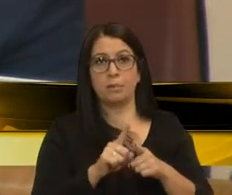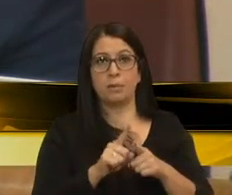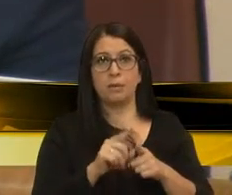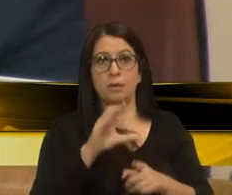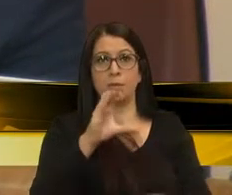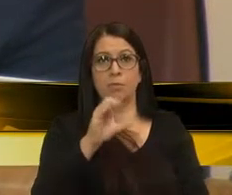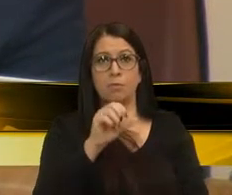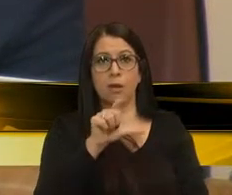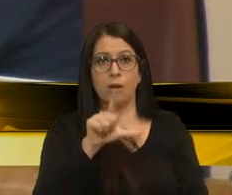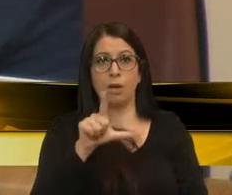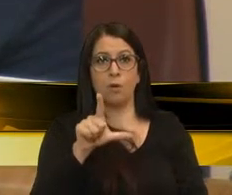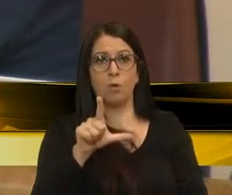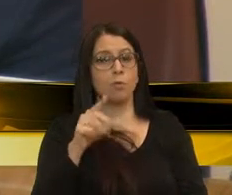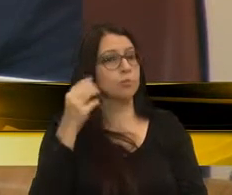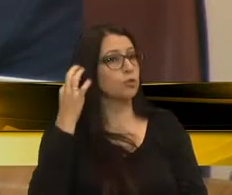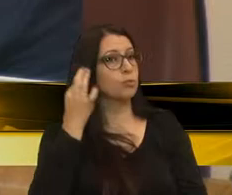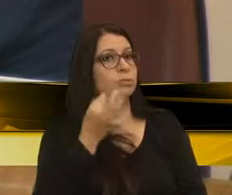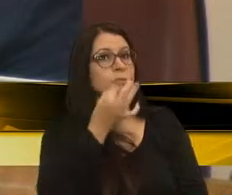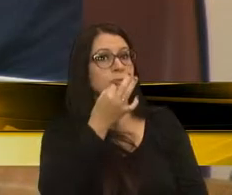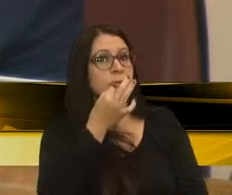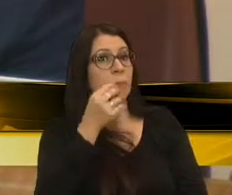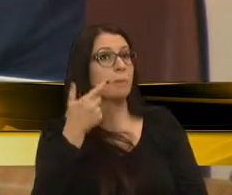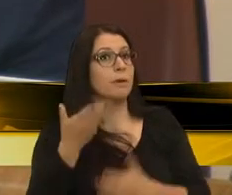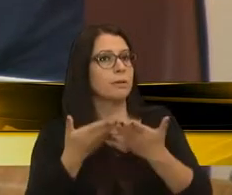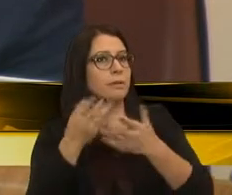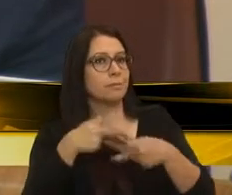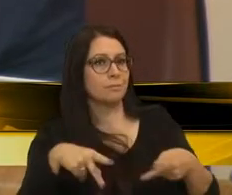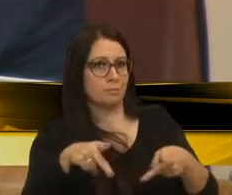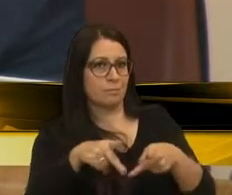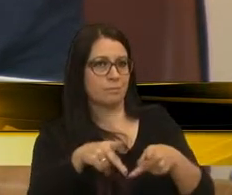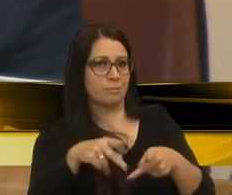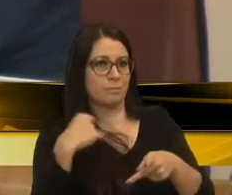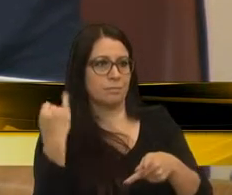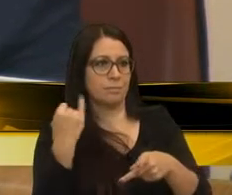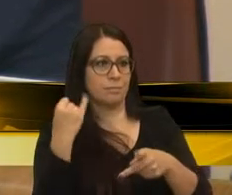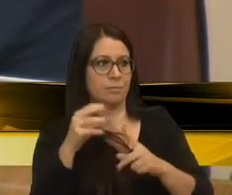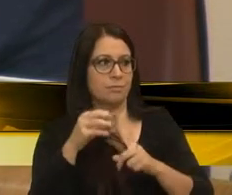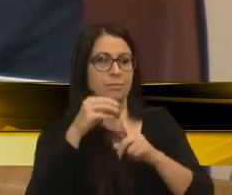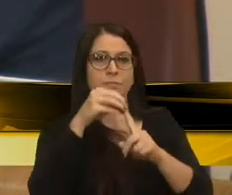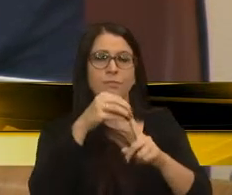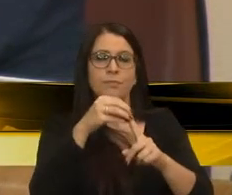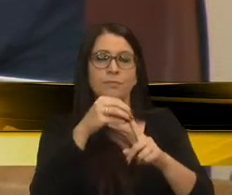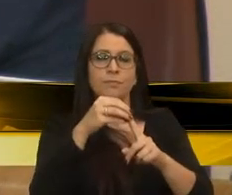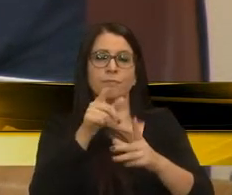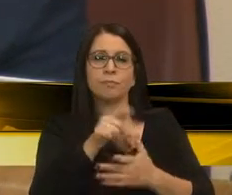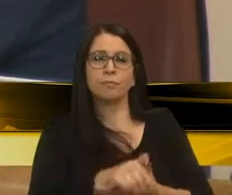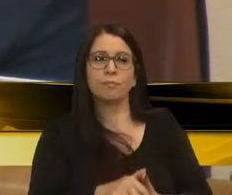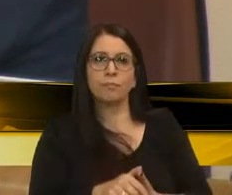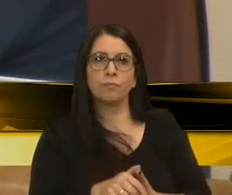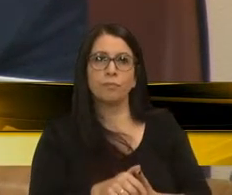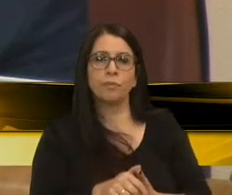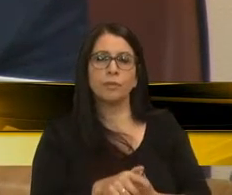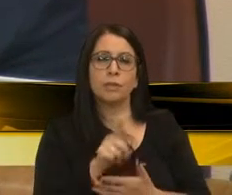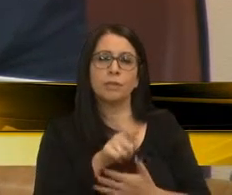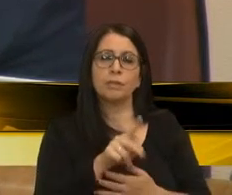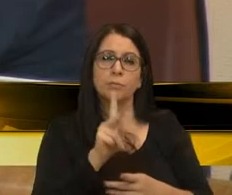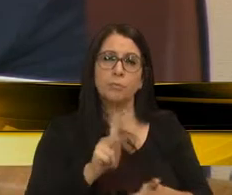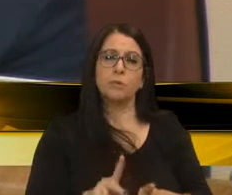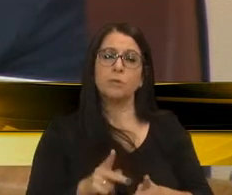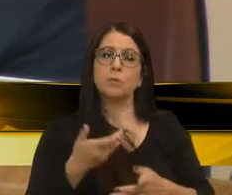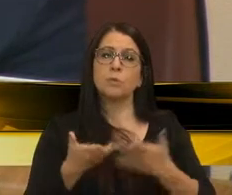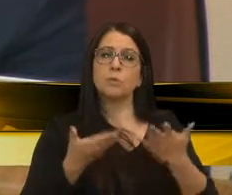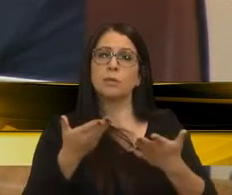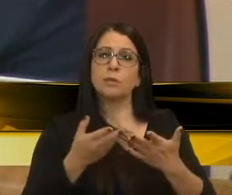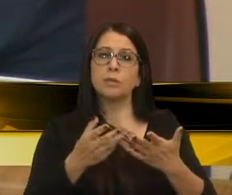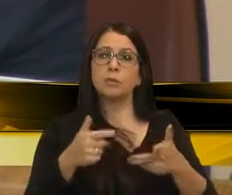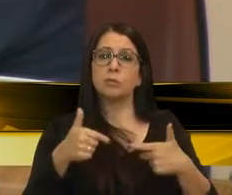center de atender a população. Então, a minha fala foi nesse sentido, mas é muito importante o senhor destacar, o senhor está destacando, que essas pessoas que atendem o